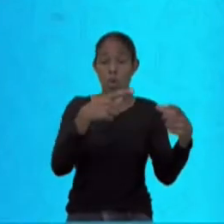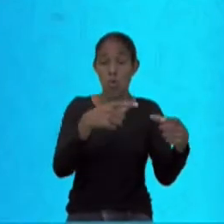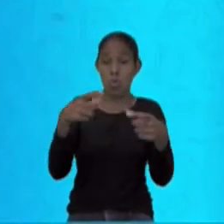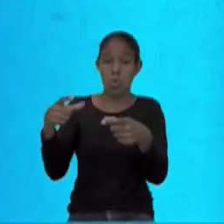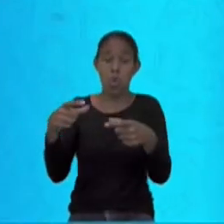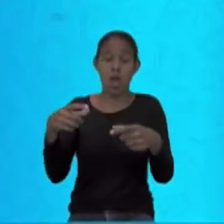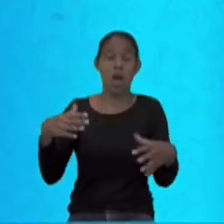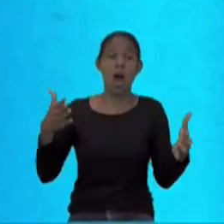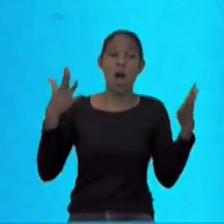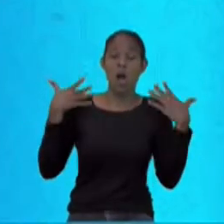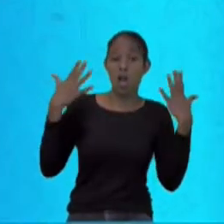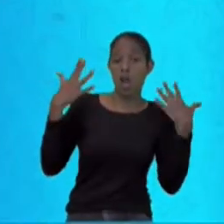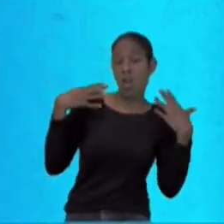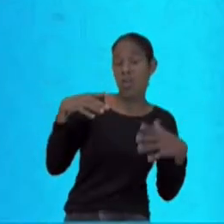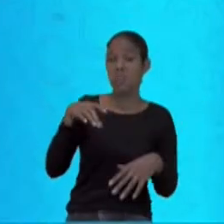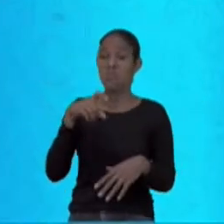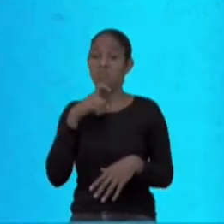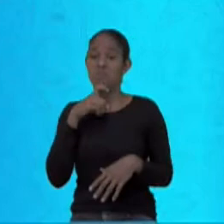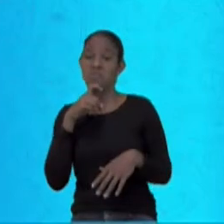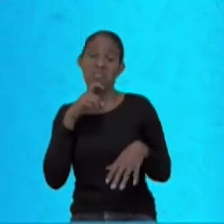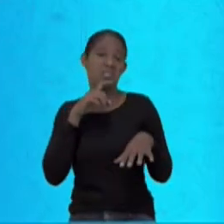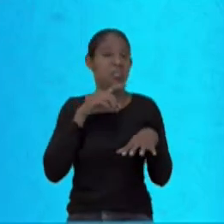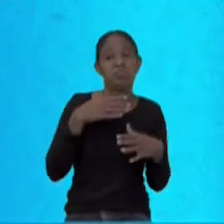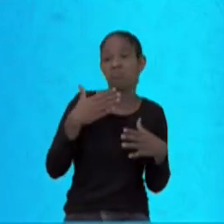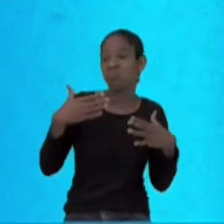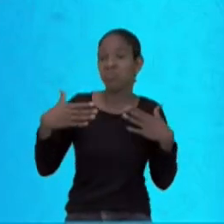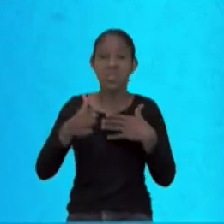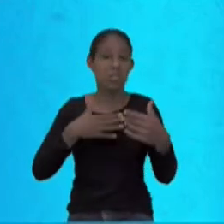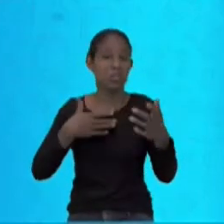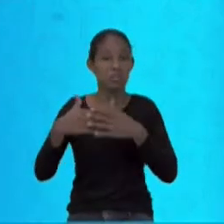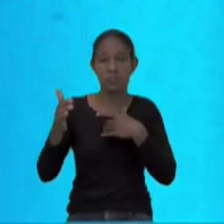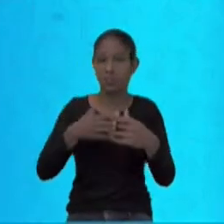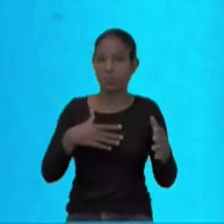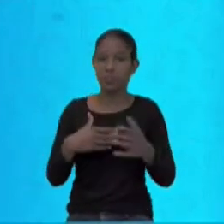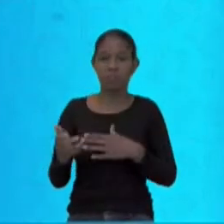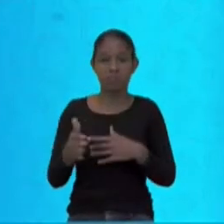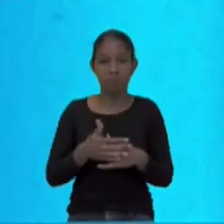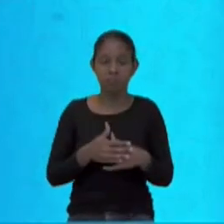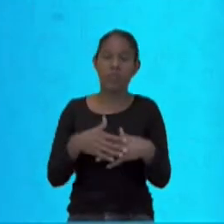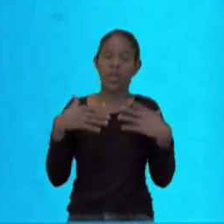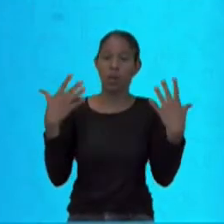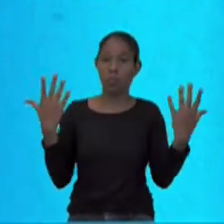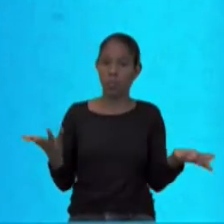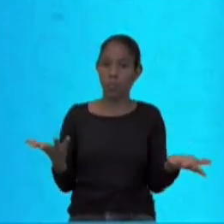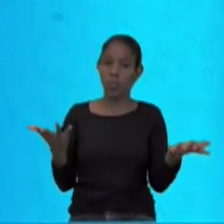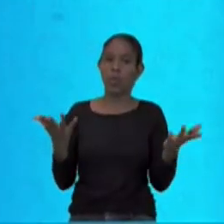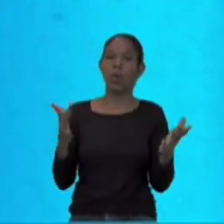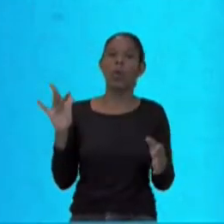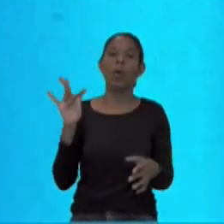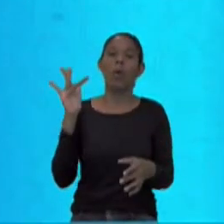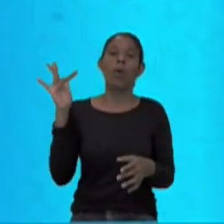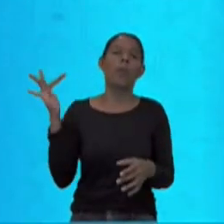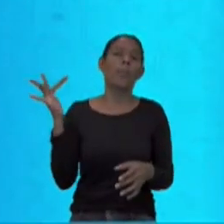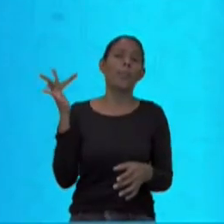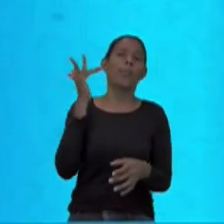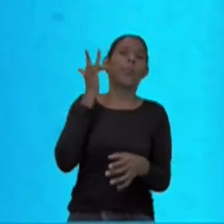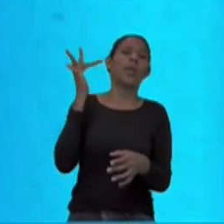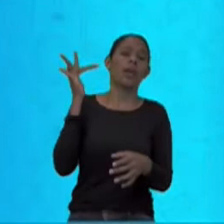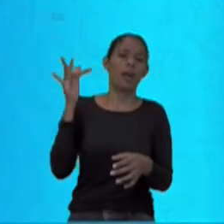tropical, preferência por picadas no período da manhã e no período vespertino, que o período da tarde.